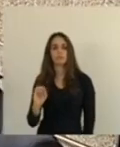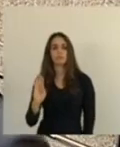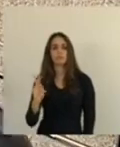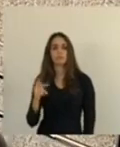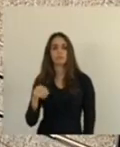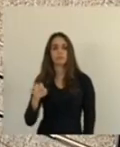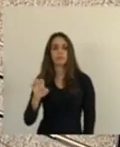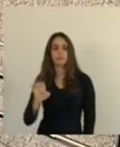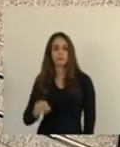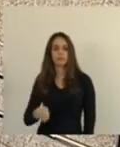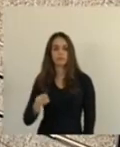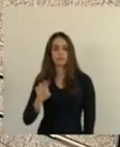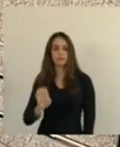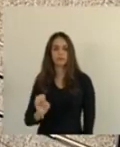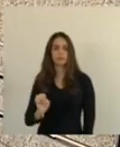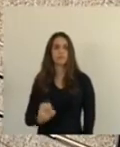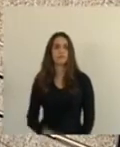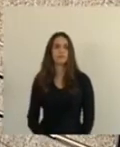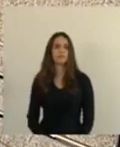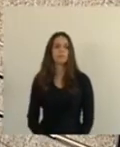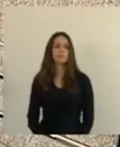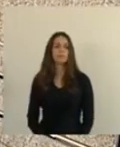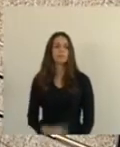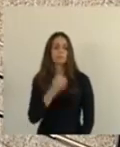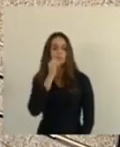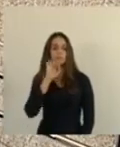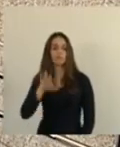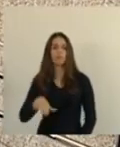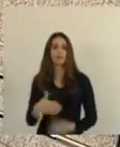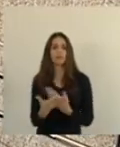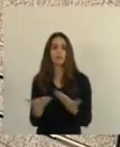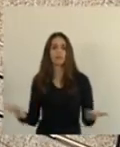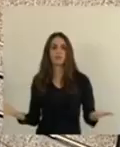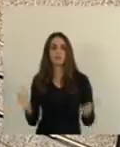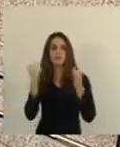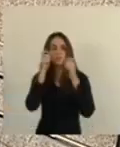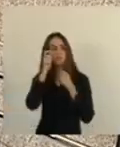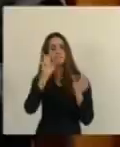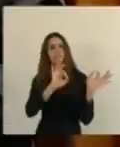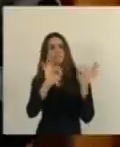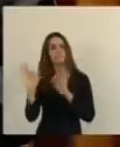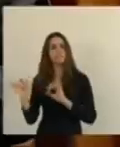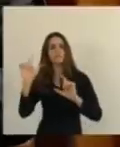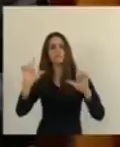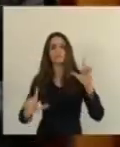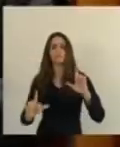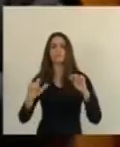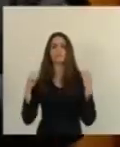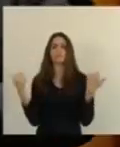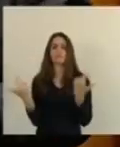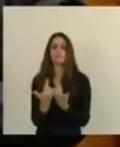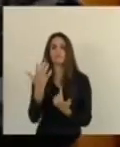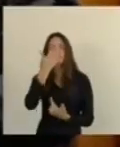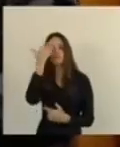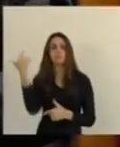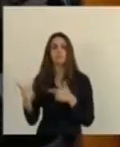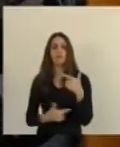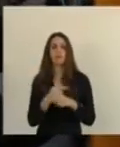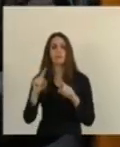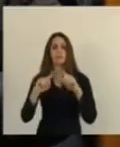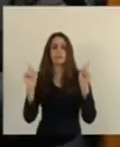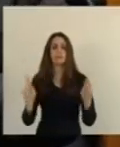Boa tarde, presidente. Boa tarde, senhores deputados e deputadas, todos que nos assistem pela TV Assembleia e aos servidores dessa Casa.